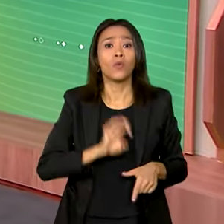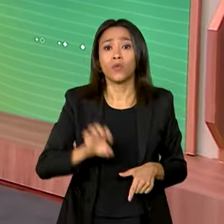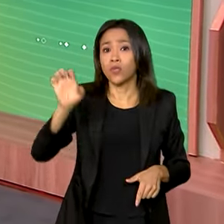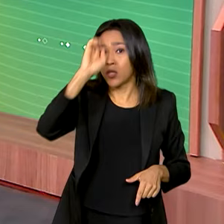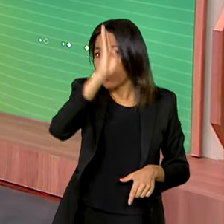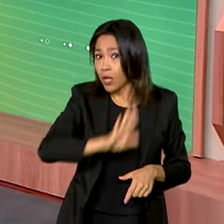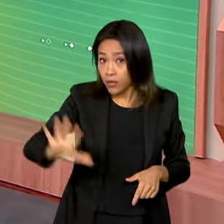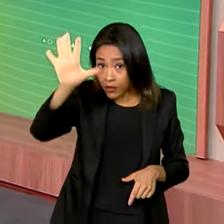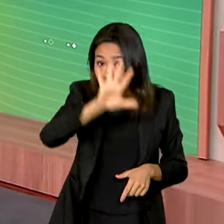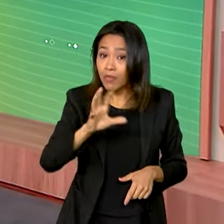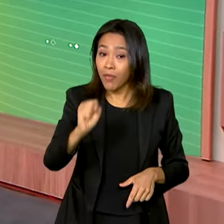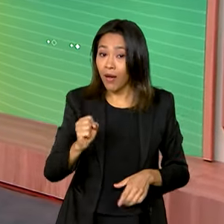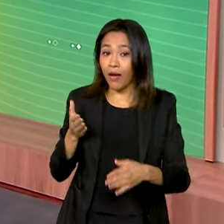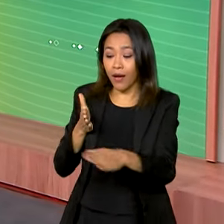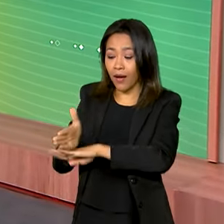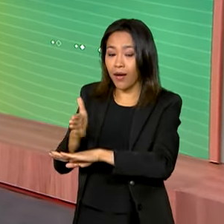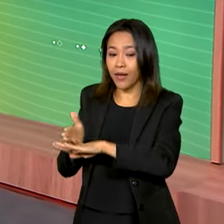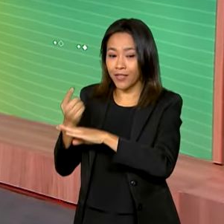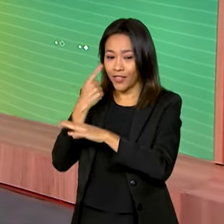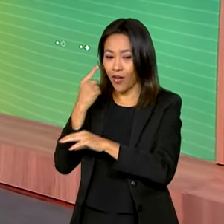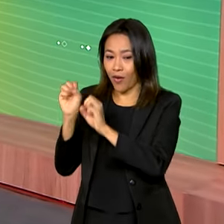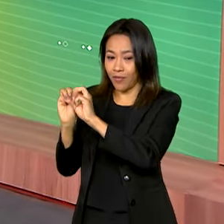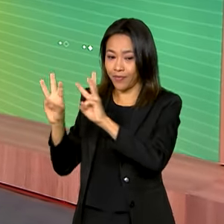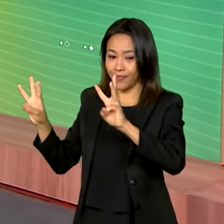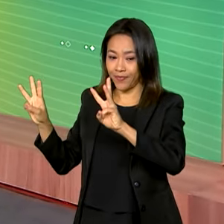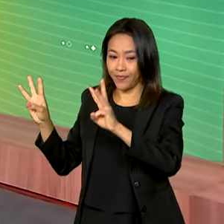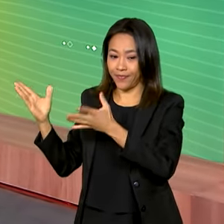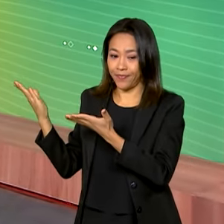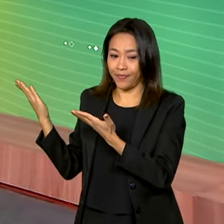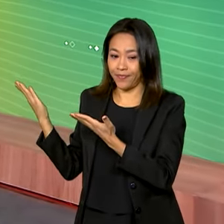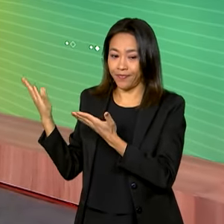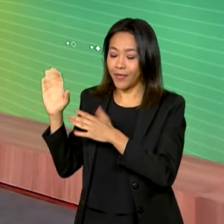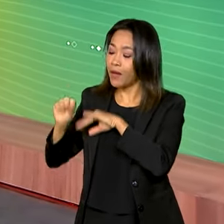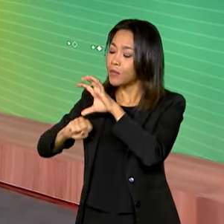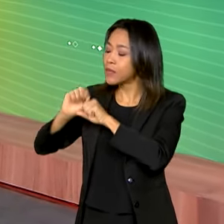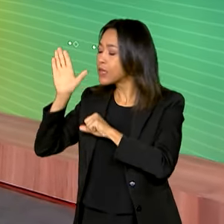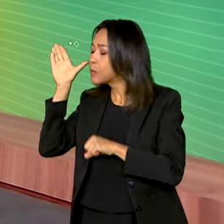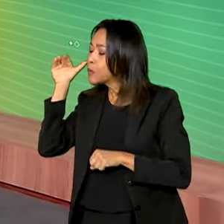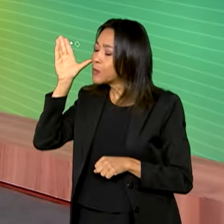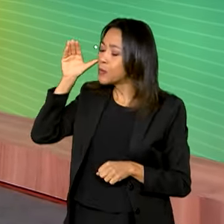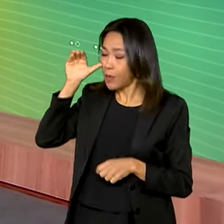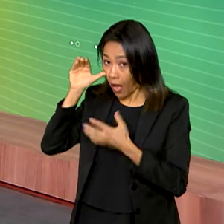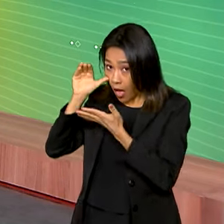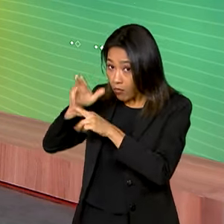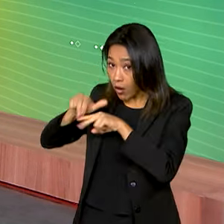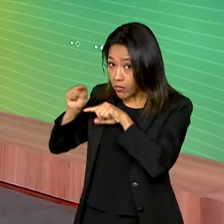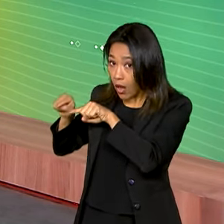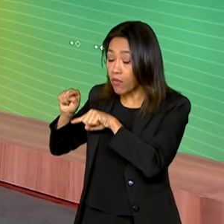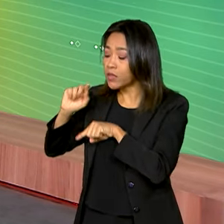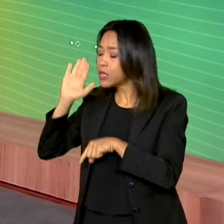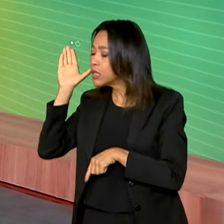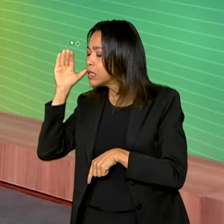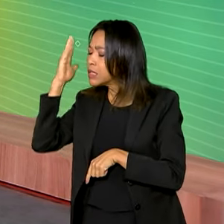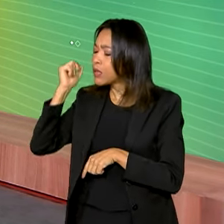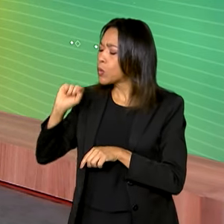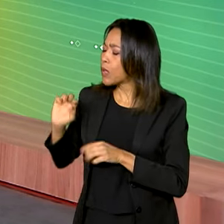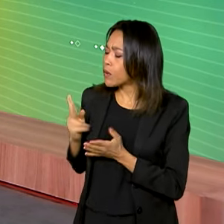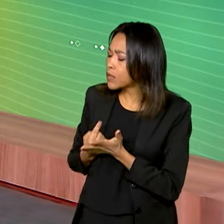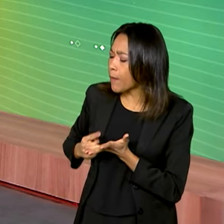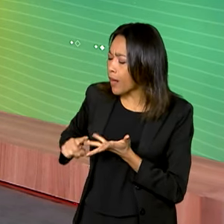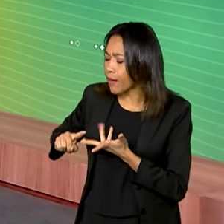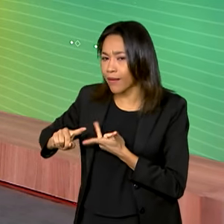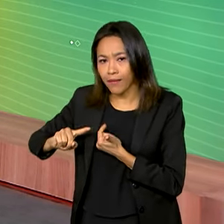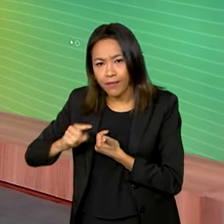brasileira, basta acessar gov.br barra Comunica BR. É por meio desta plataforma que você se informa sobre